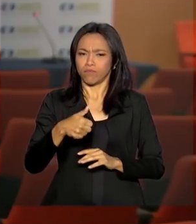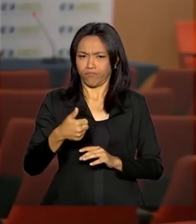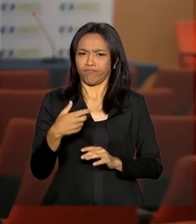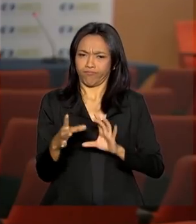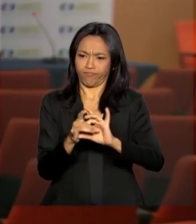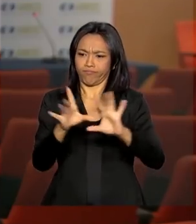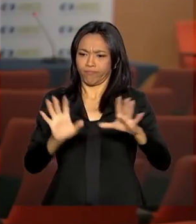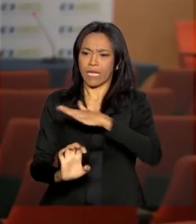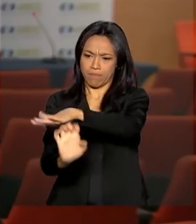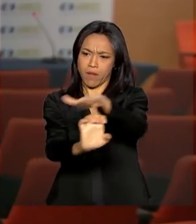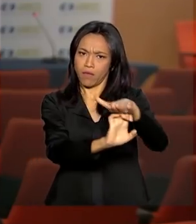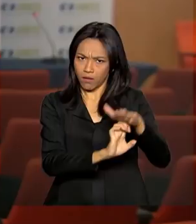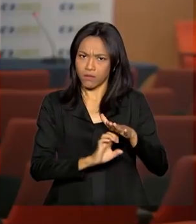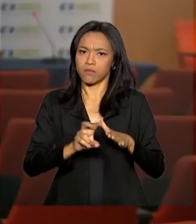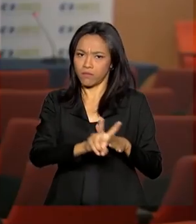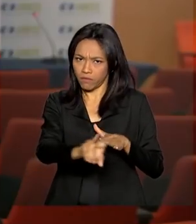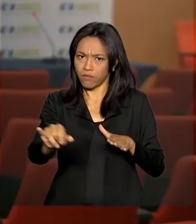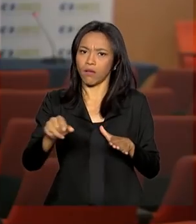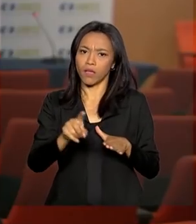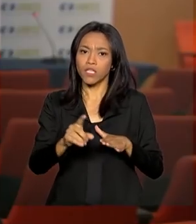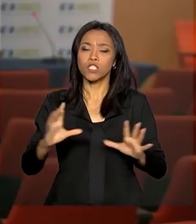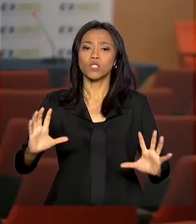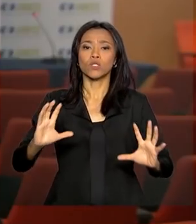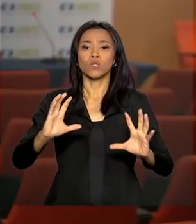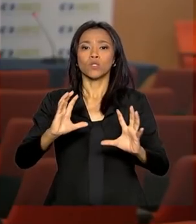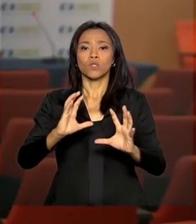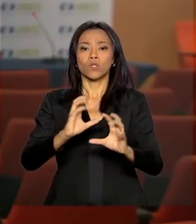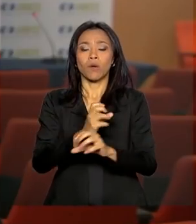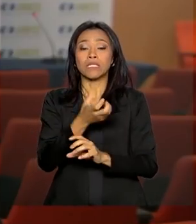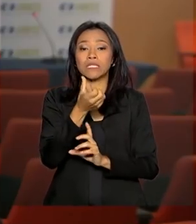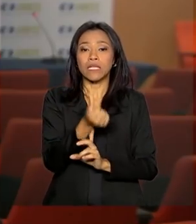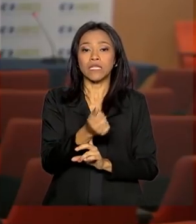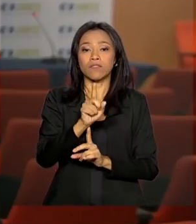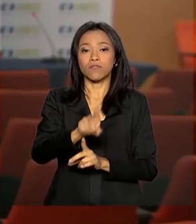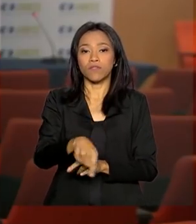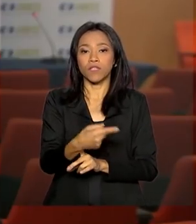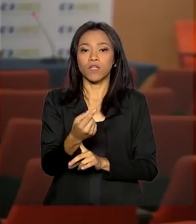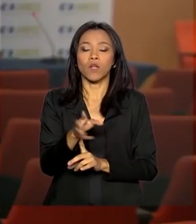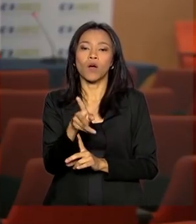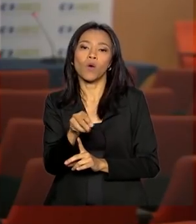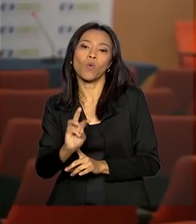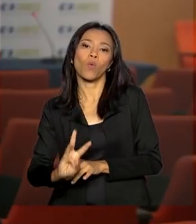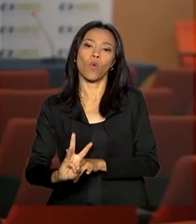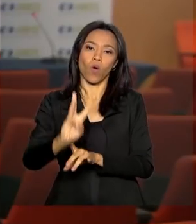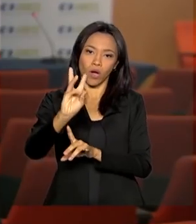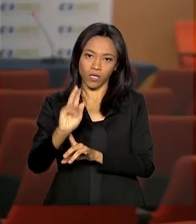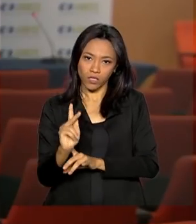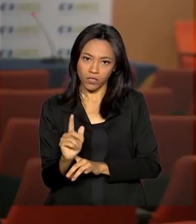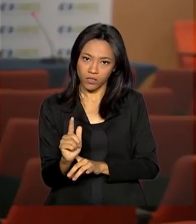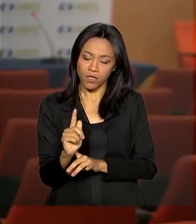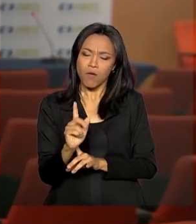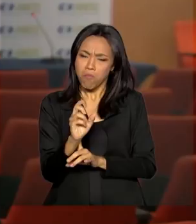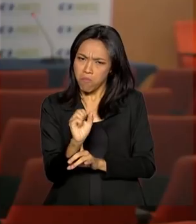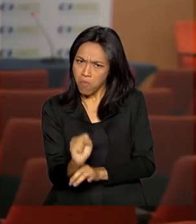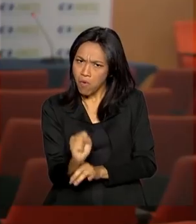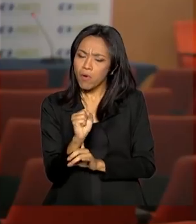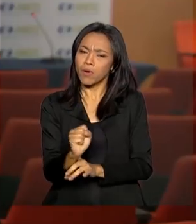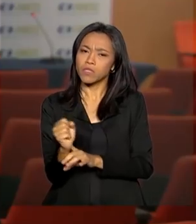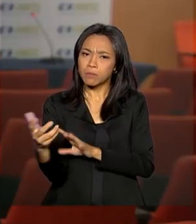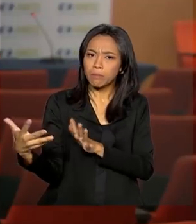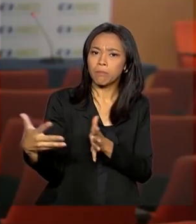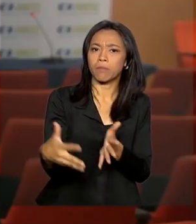participar deste leilão, que somam 6 gigawatts de capacidade instalada. Podem participar empreendimentos